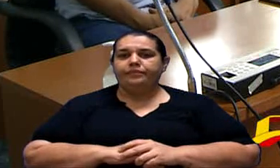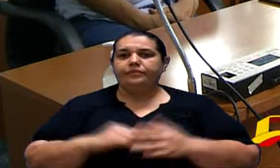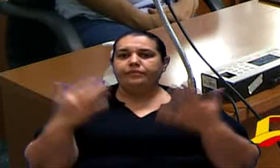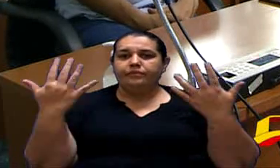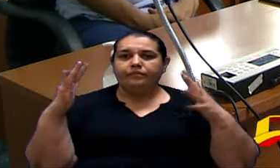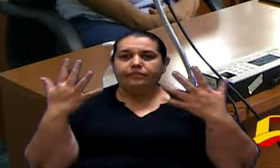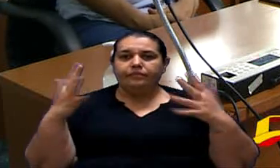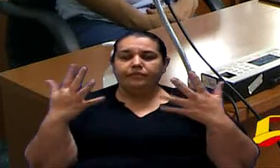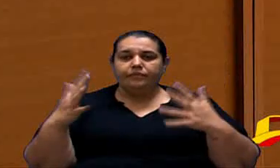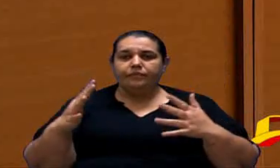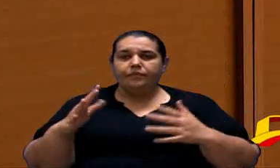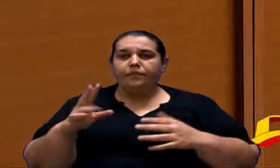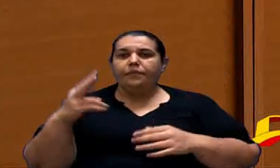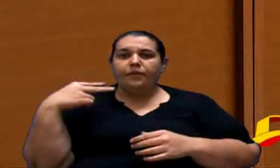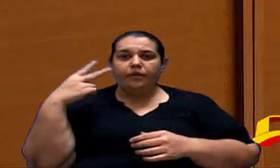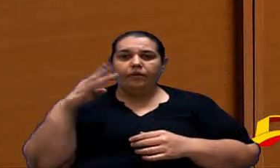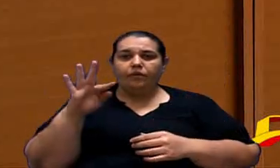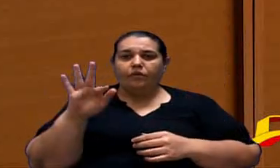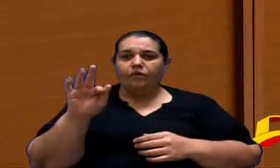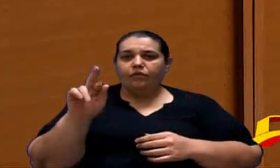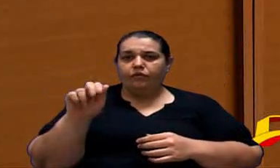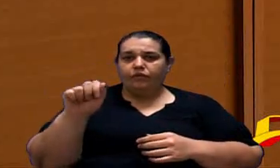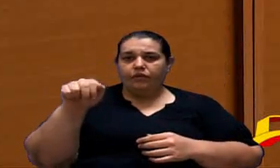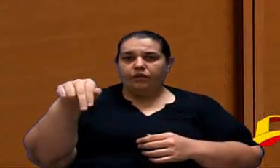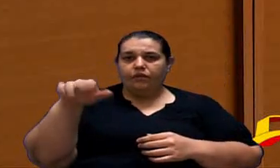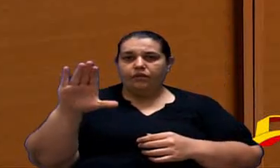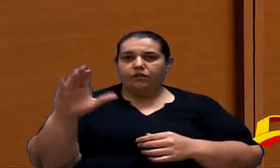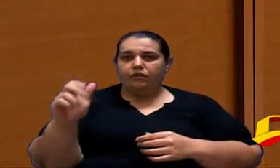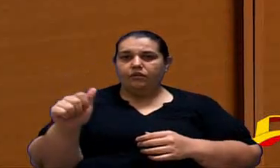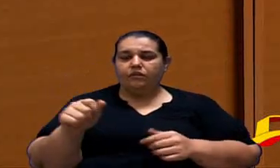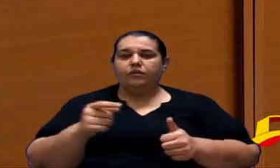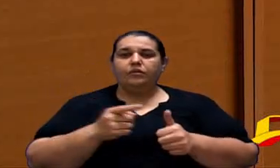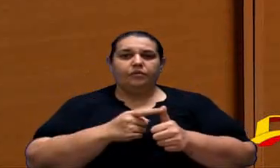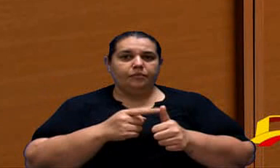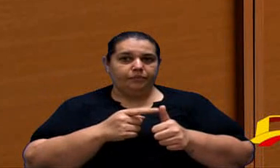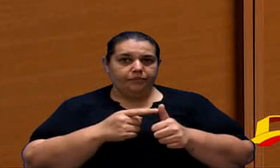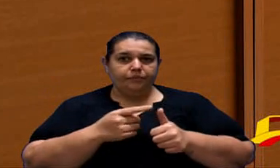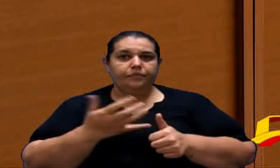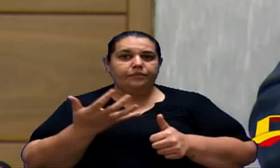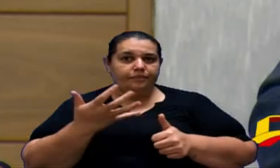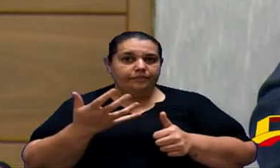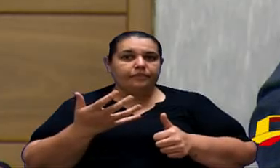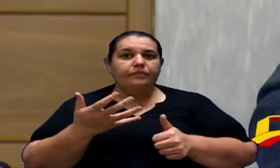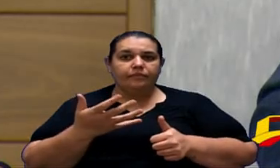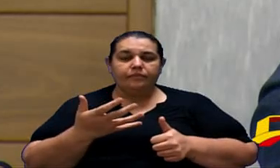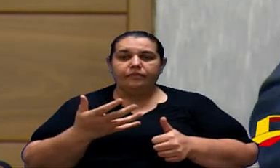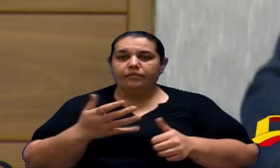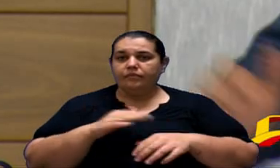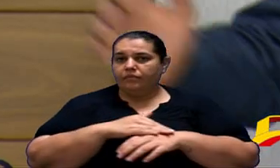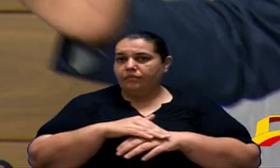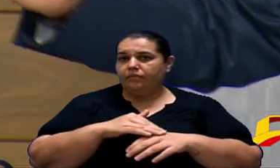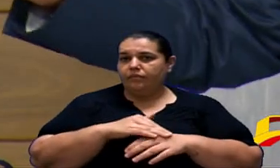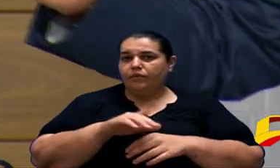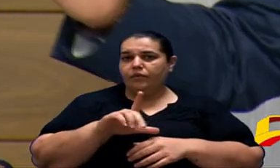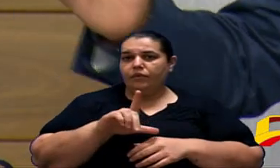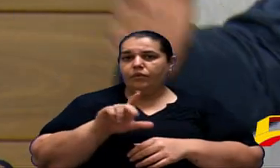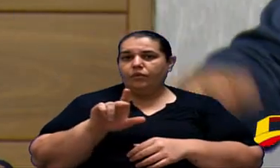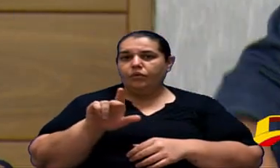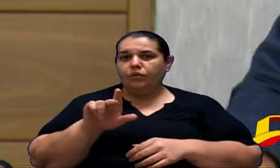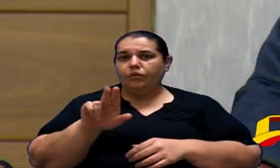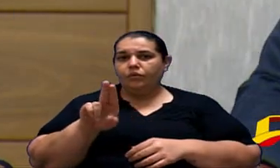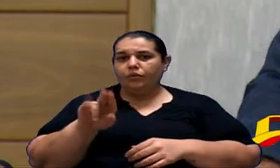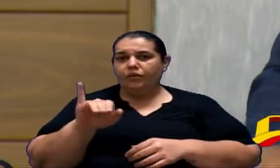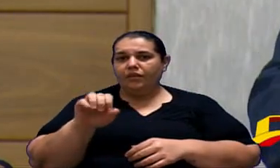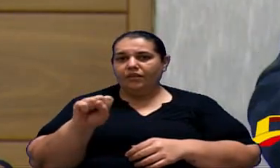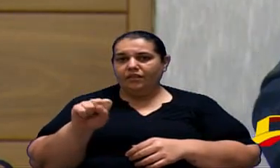vereador França o deputado Cezinha em primeiro instante que quando já conversamos os dois Luiz a dupla